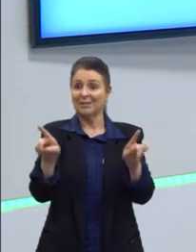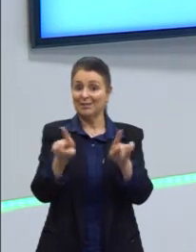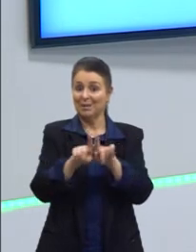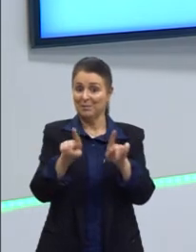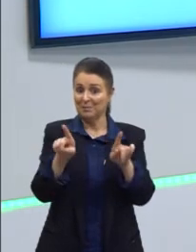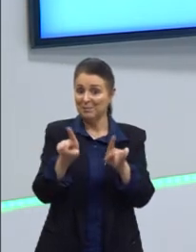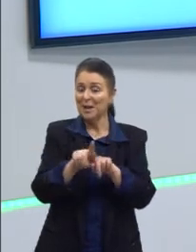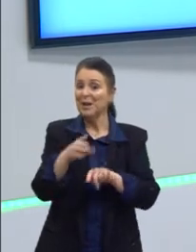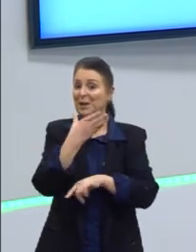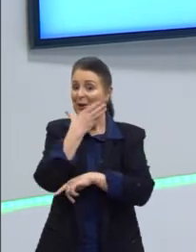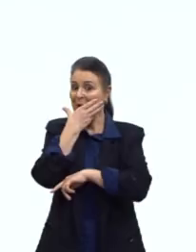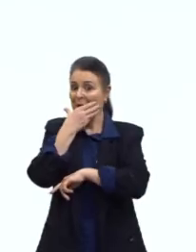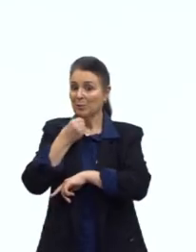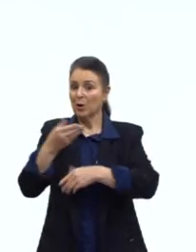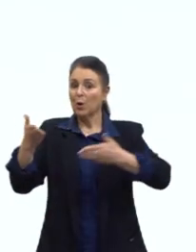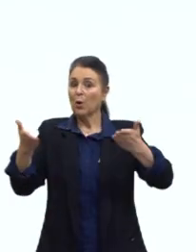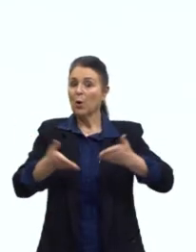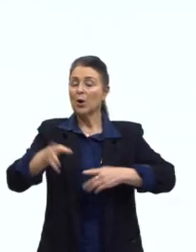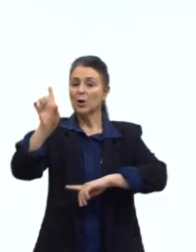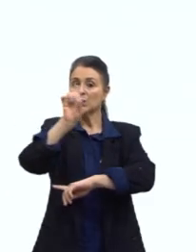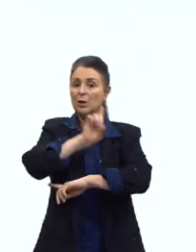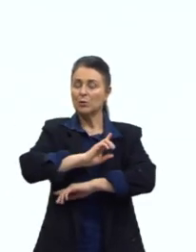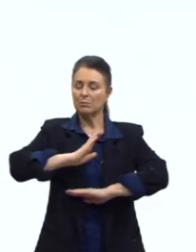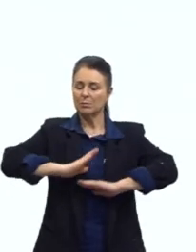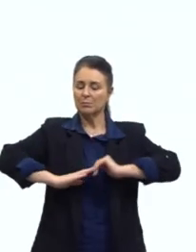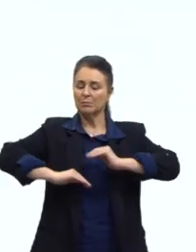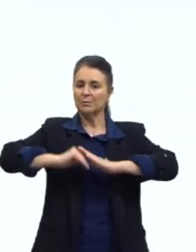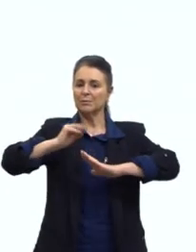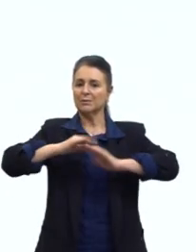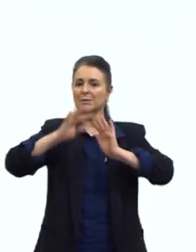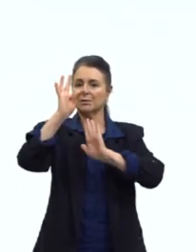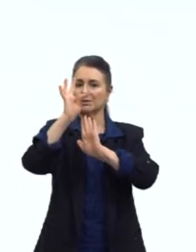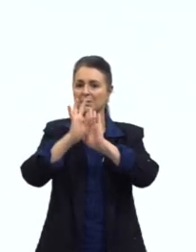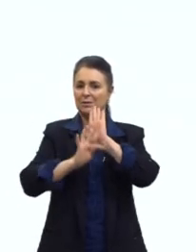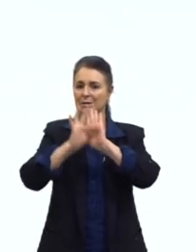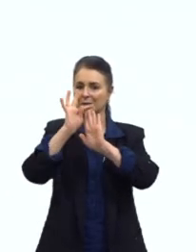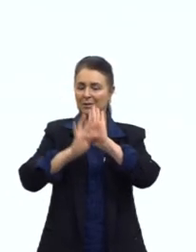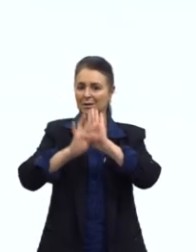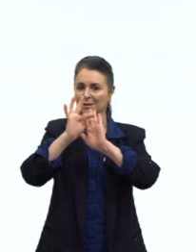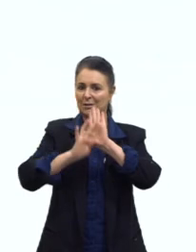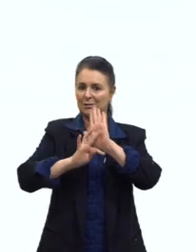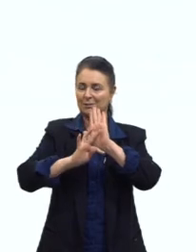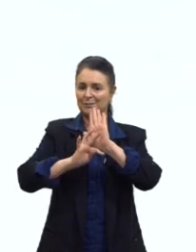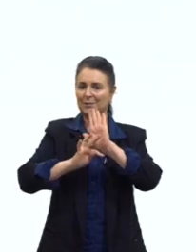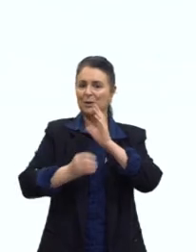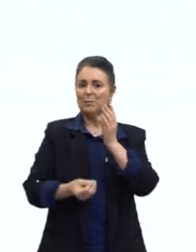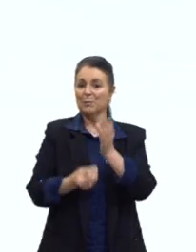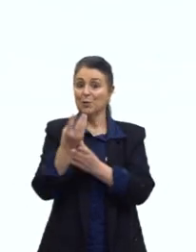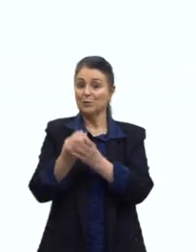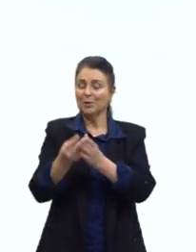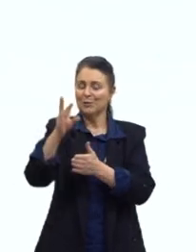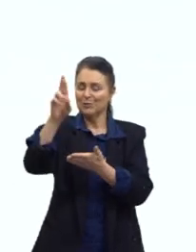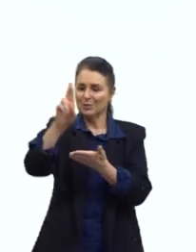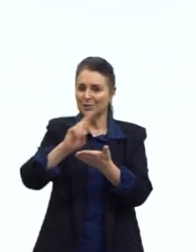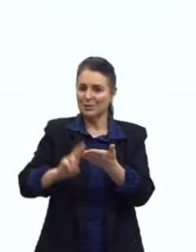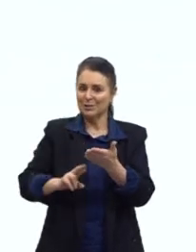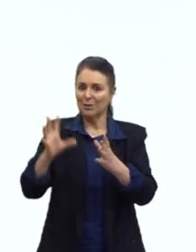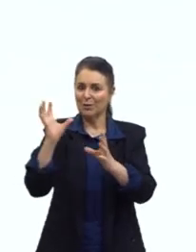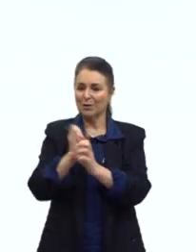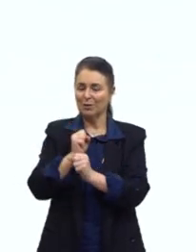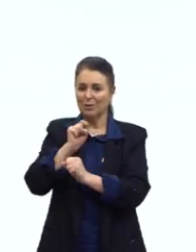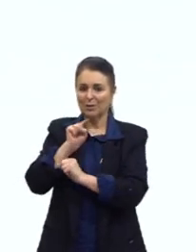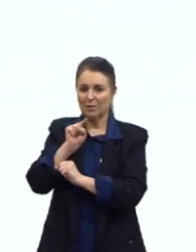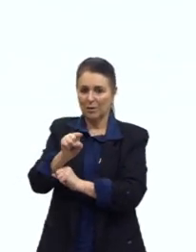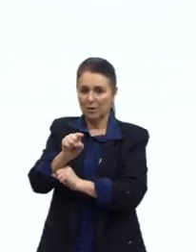dizendo que hoje é dia de produção textual, hoje é dia de produção de redação nota mil